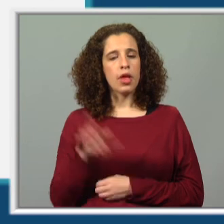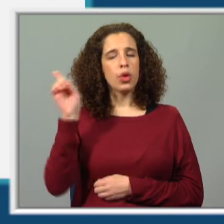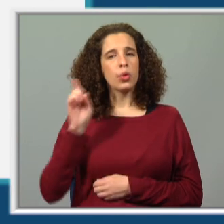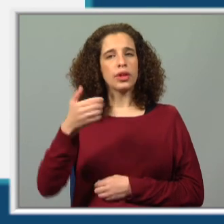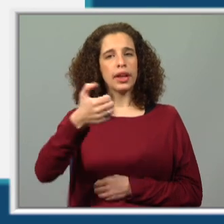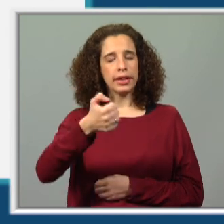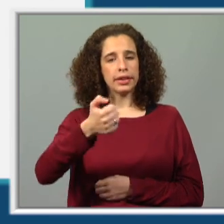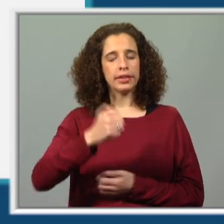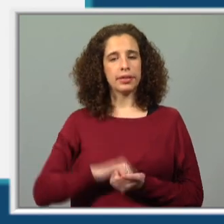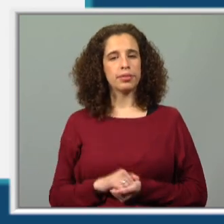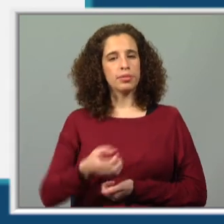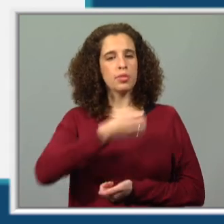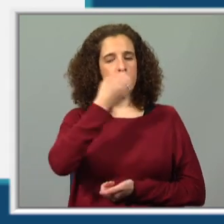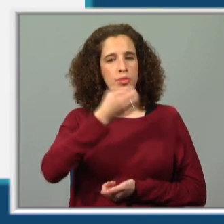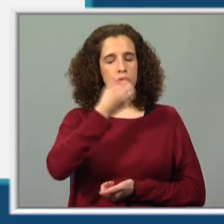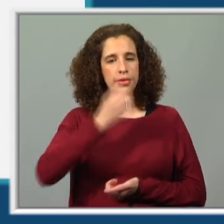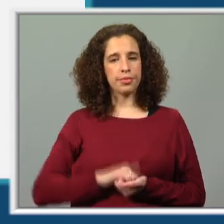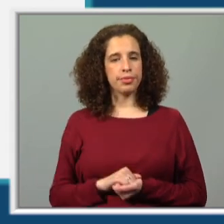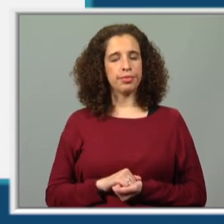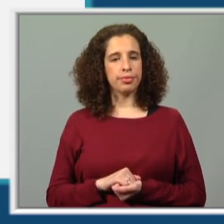15. Muito bem.